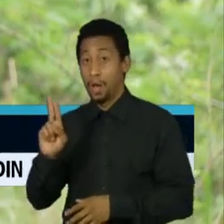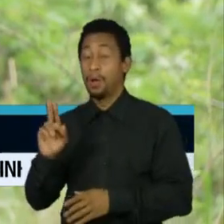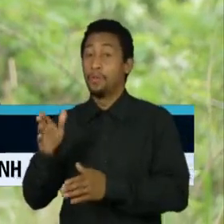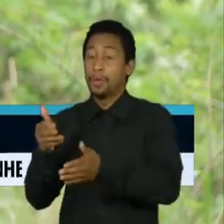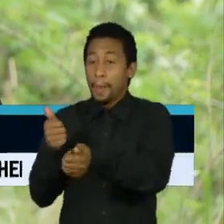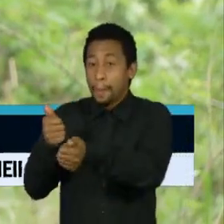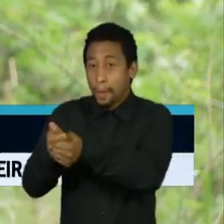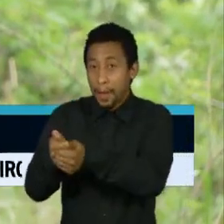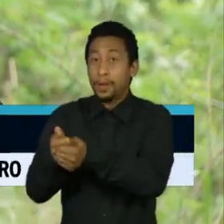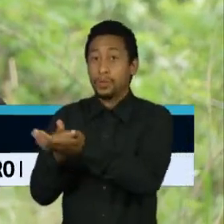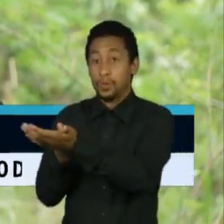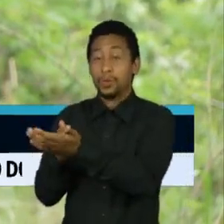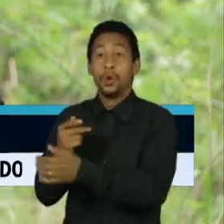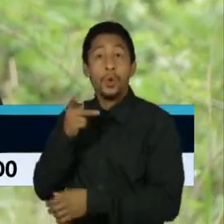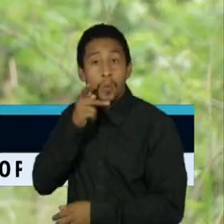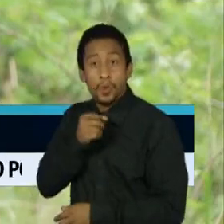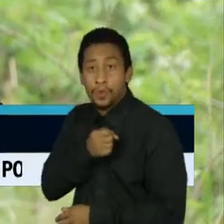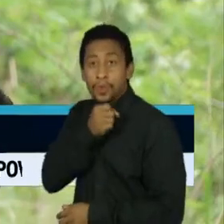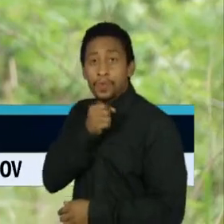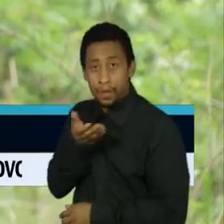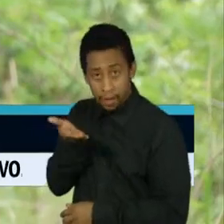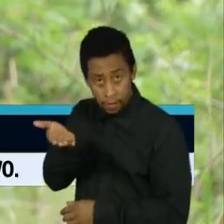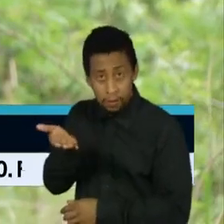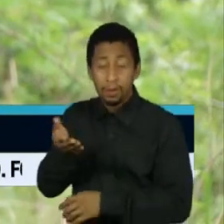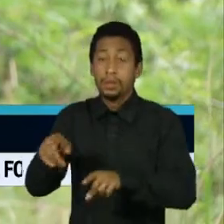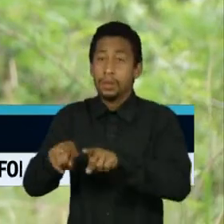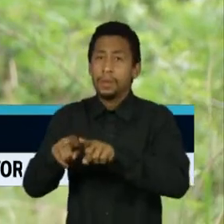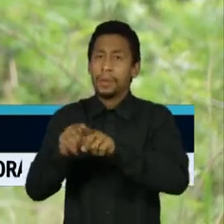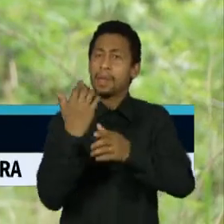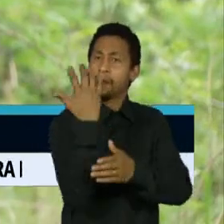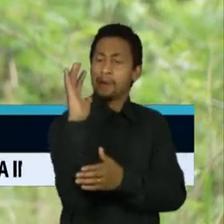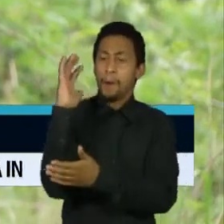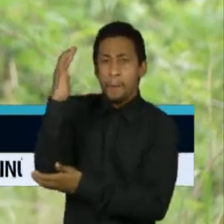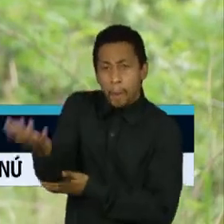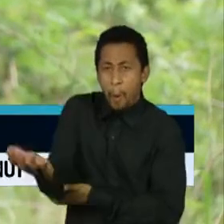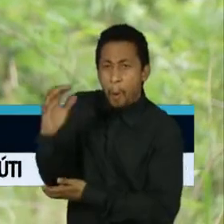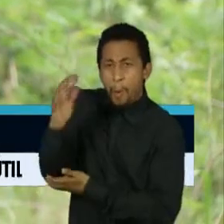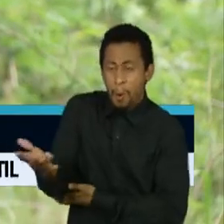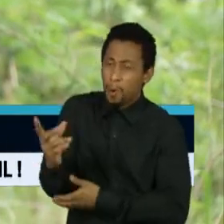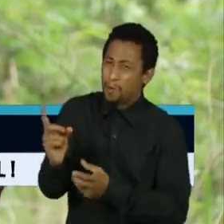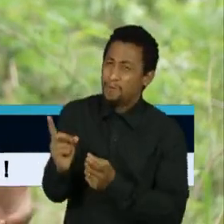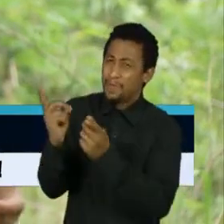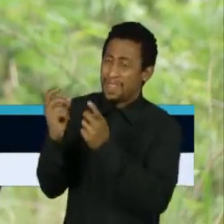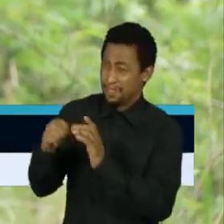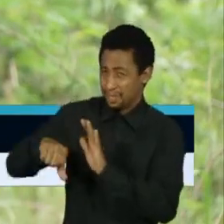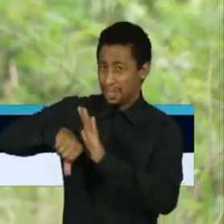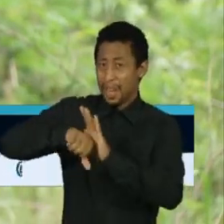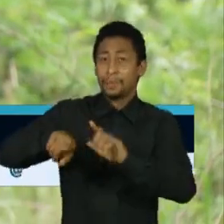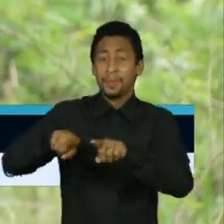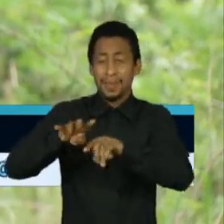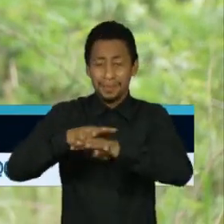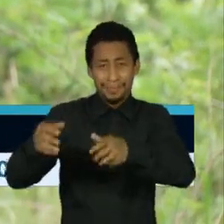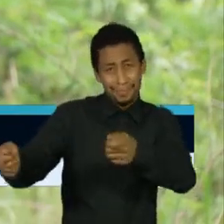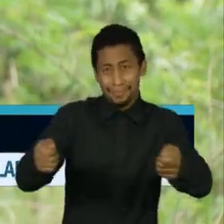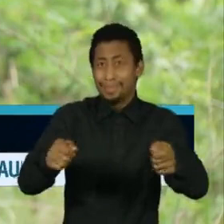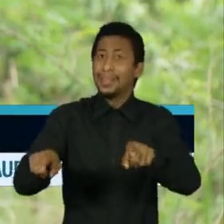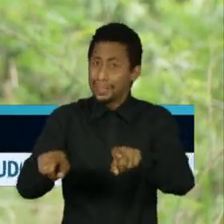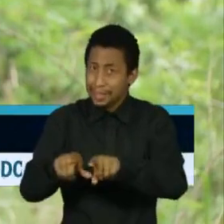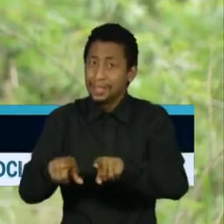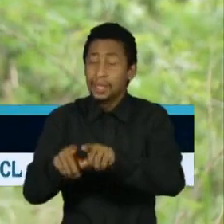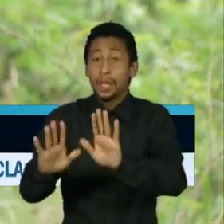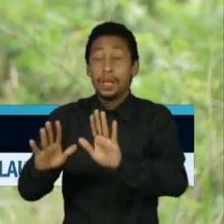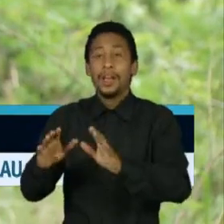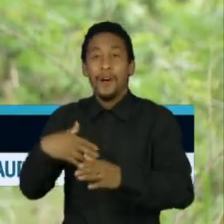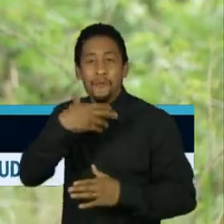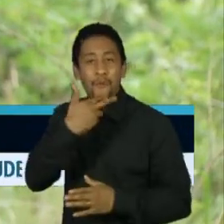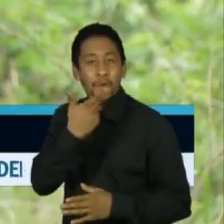invasões, grilagem e extração ilegal de madeira. Imensas e seculares, castanheiras e itaúbas